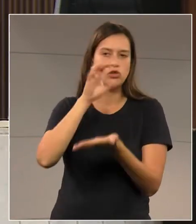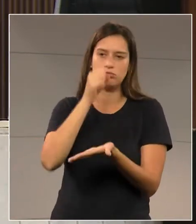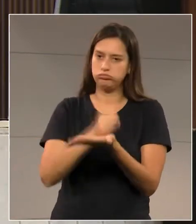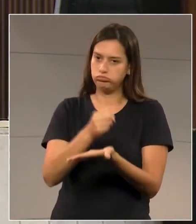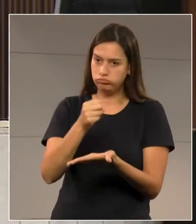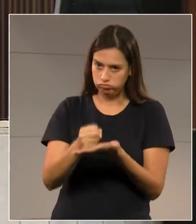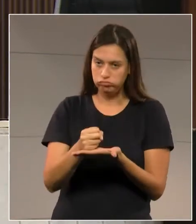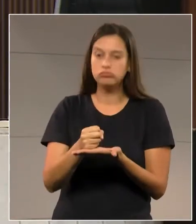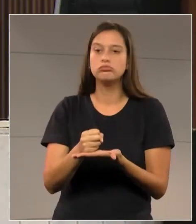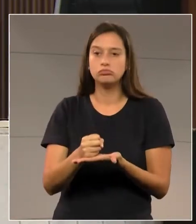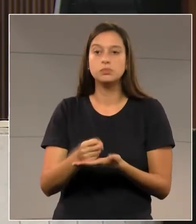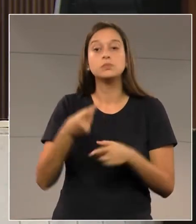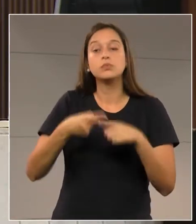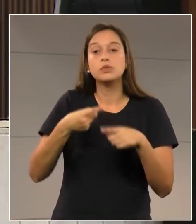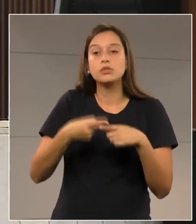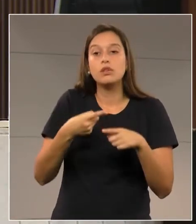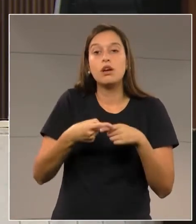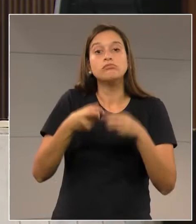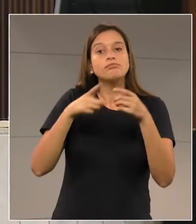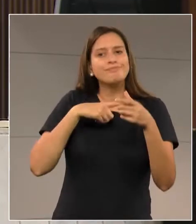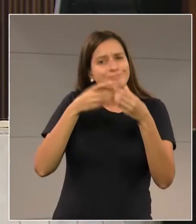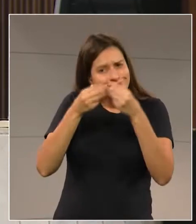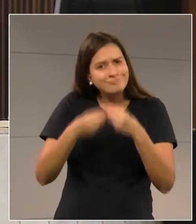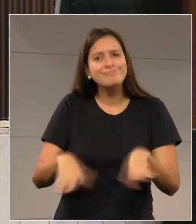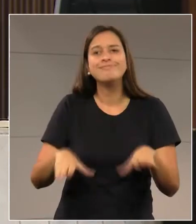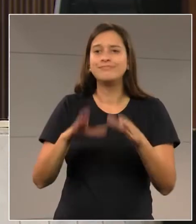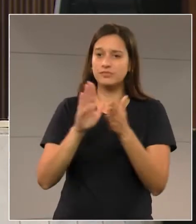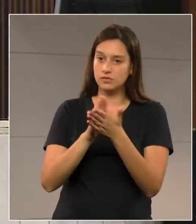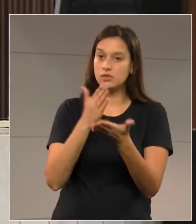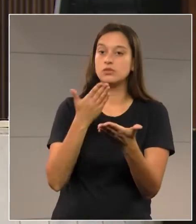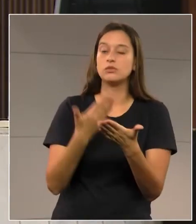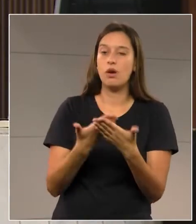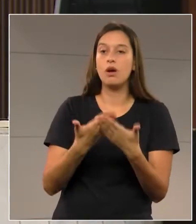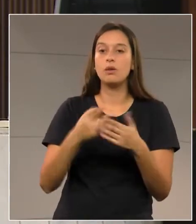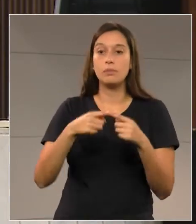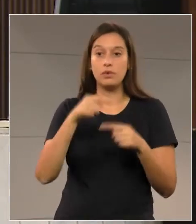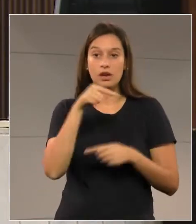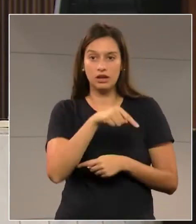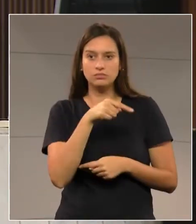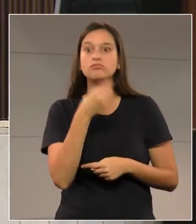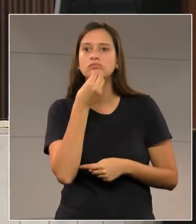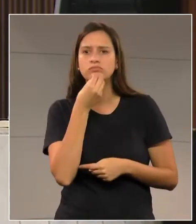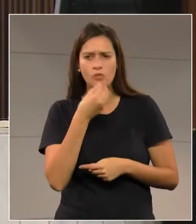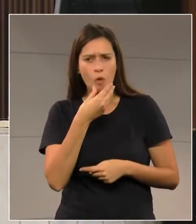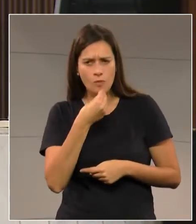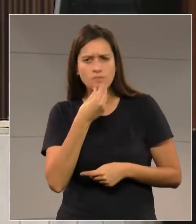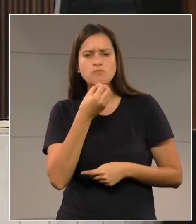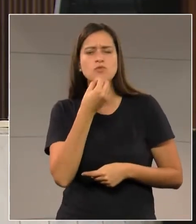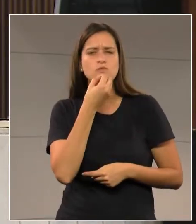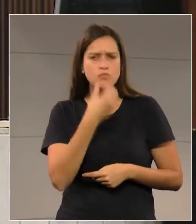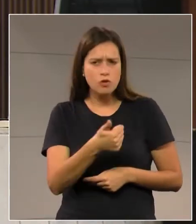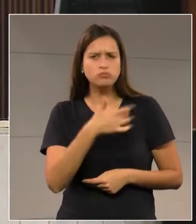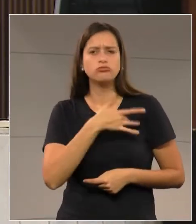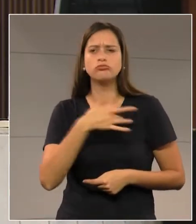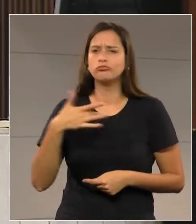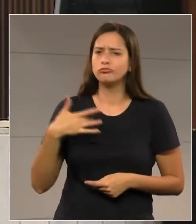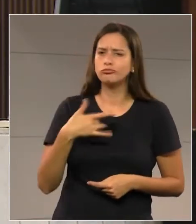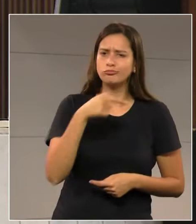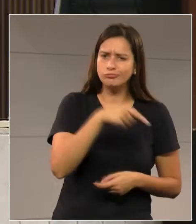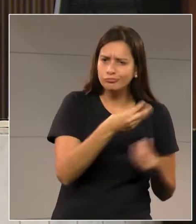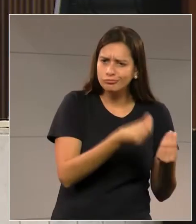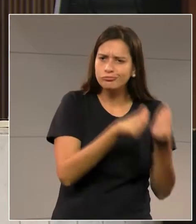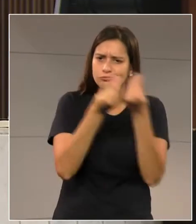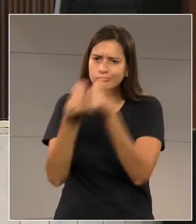escolas do Paraná um produto saudável. Nós estamos deixando de levar um produto que dá qualidade de vida